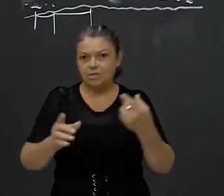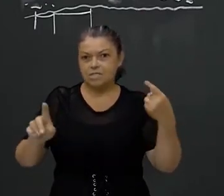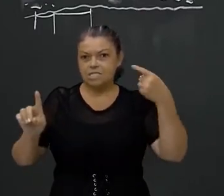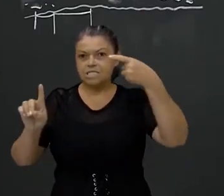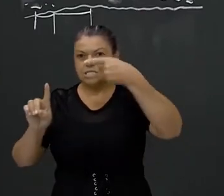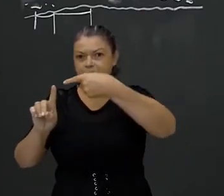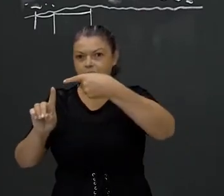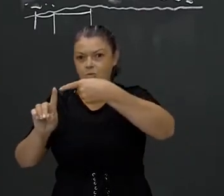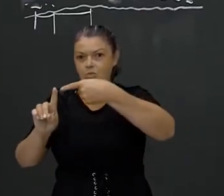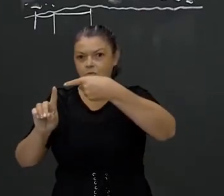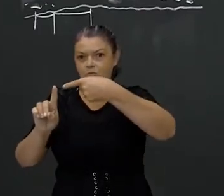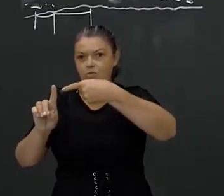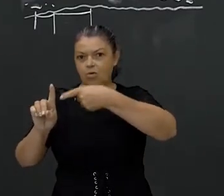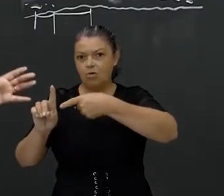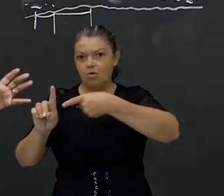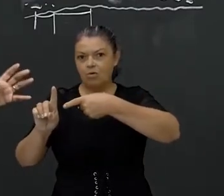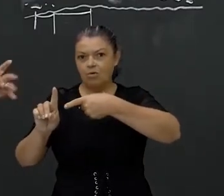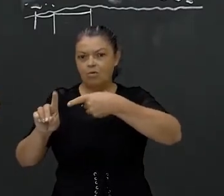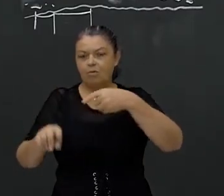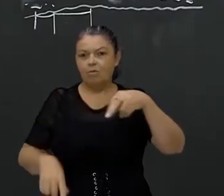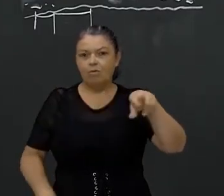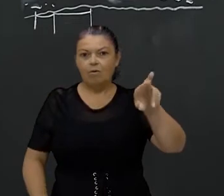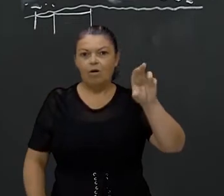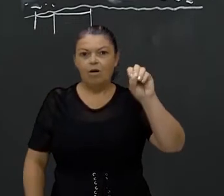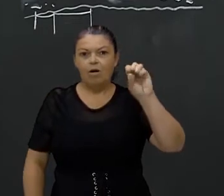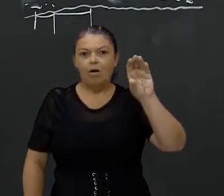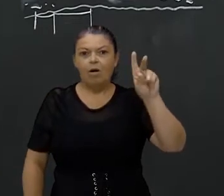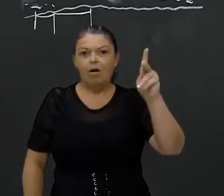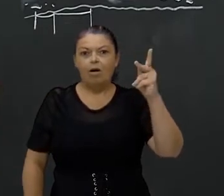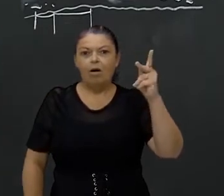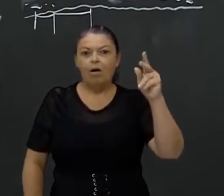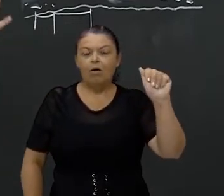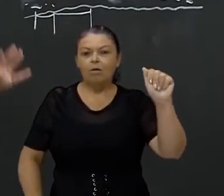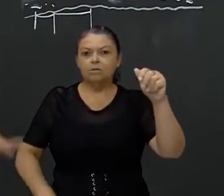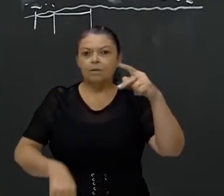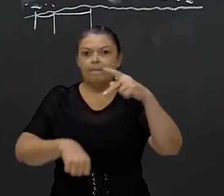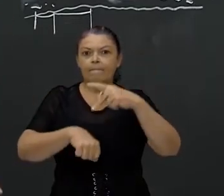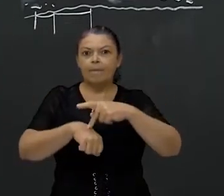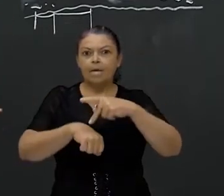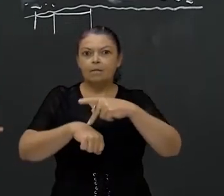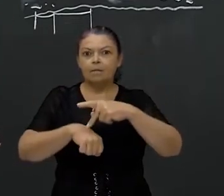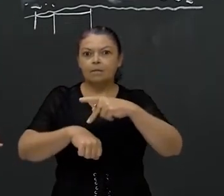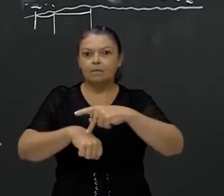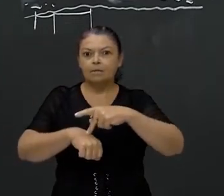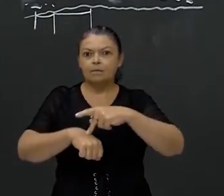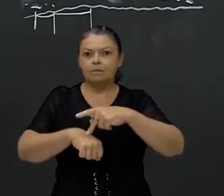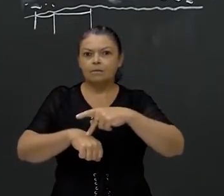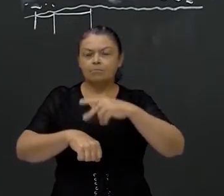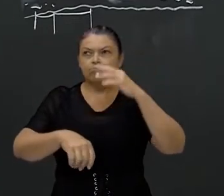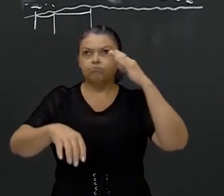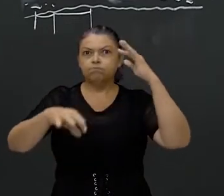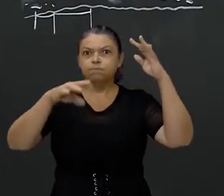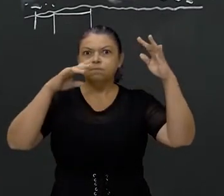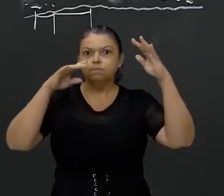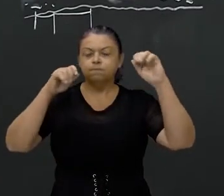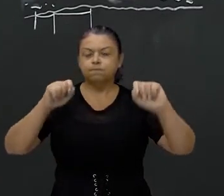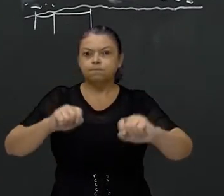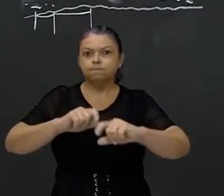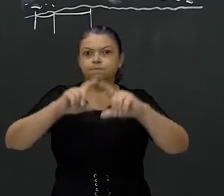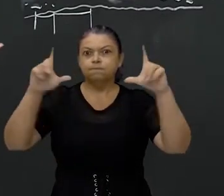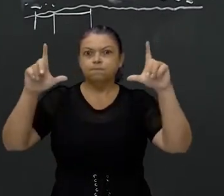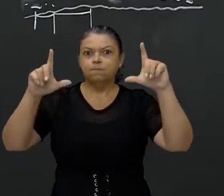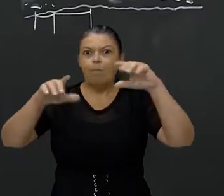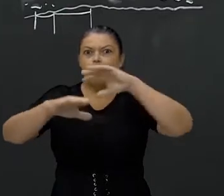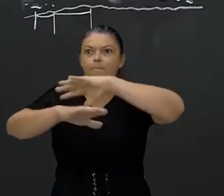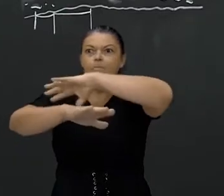o que vem na sua mente? Você pensa em pedra, montanha e tá valendo, pode ser, mas rochas na